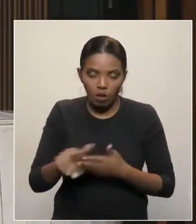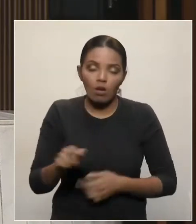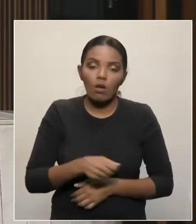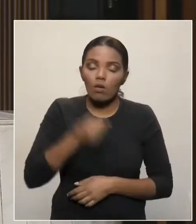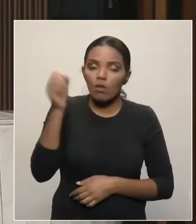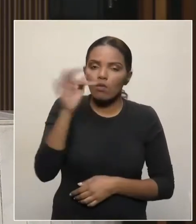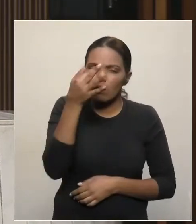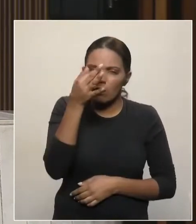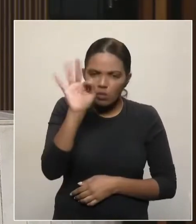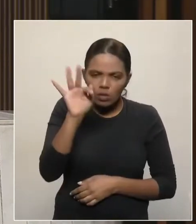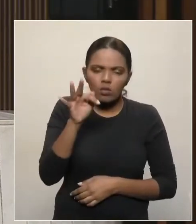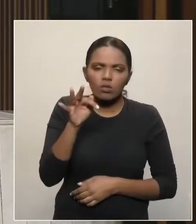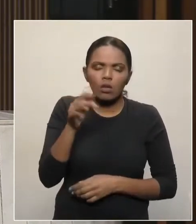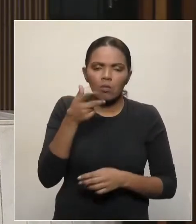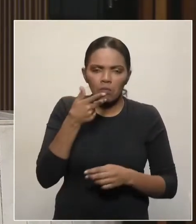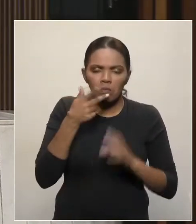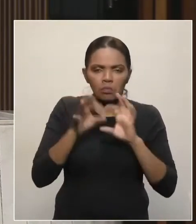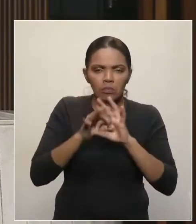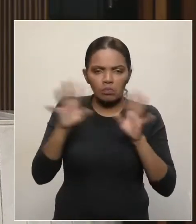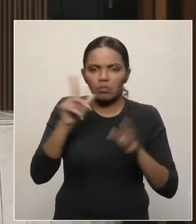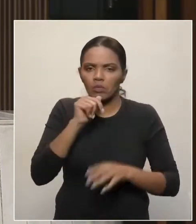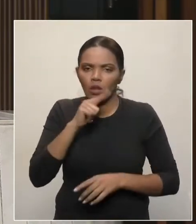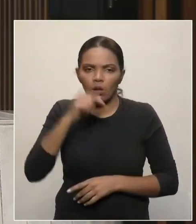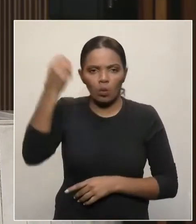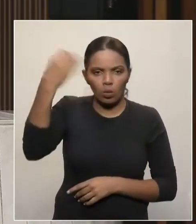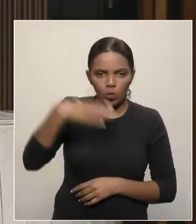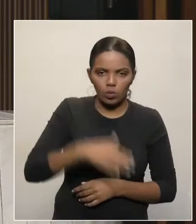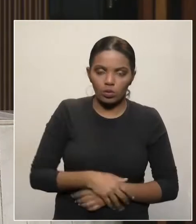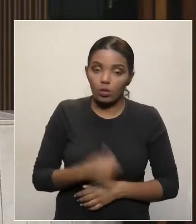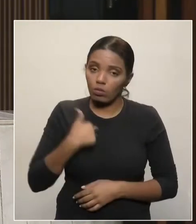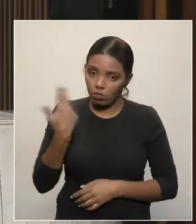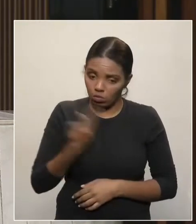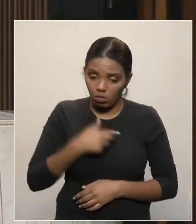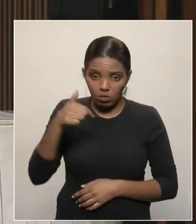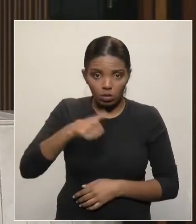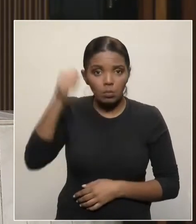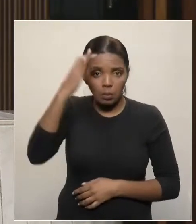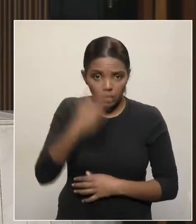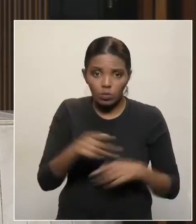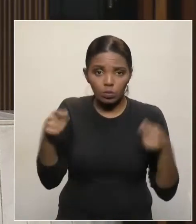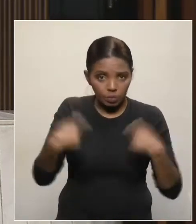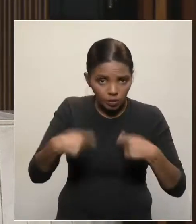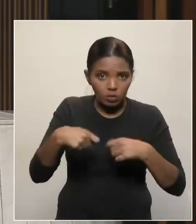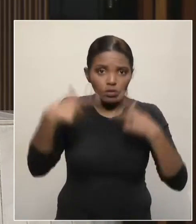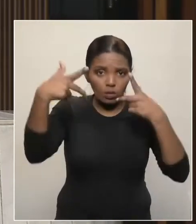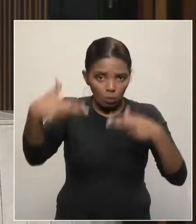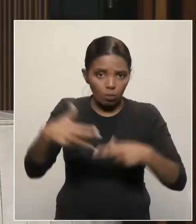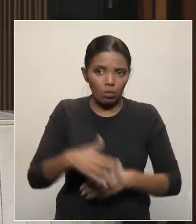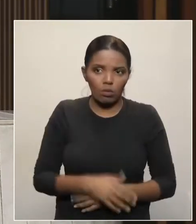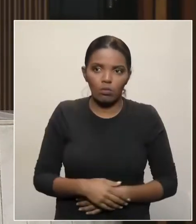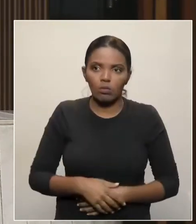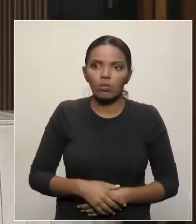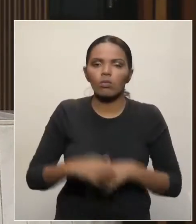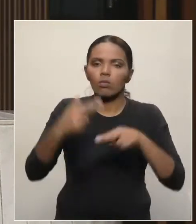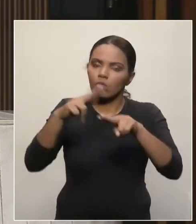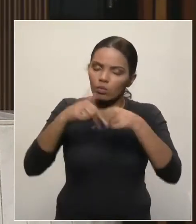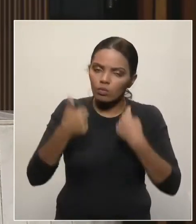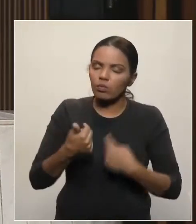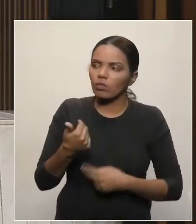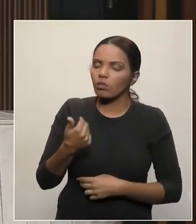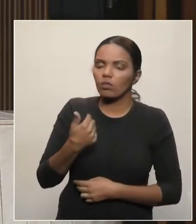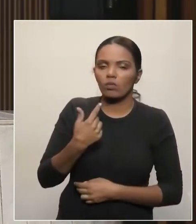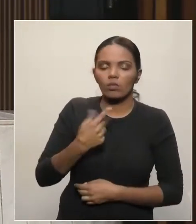e luz. Aqui no Brasil, a gente tem que fazer medidas nesse sentido. Por isso, presidente Traiano,